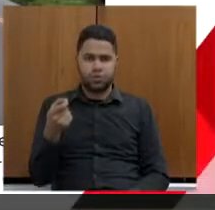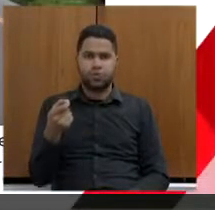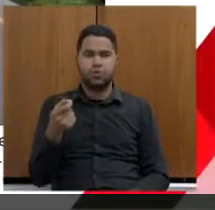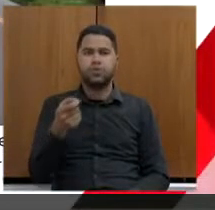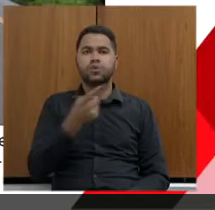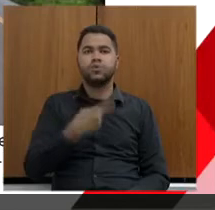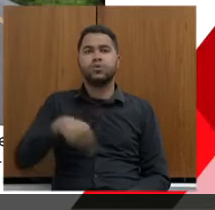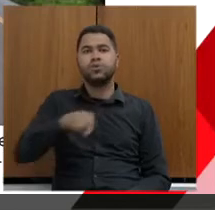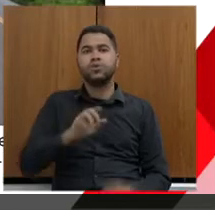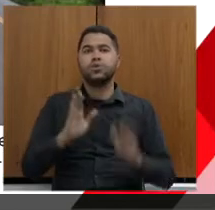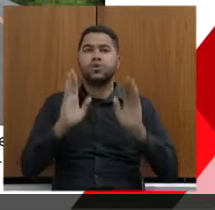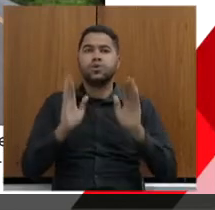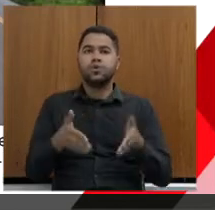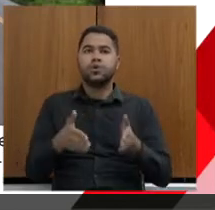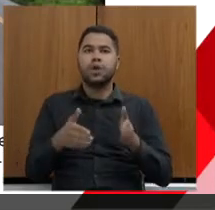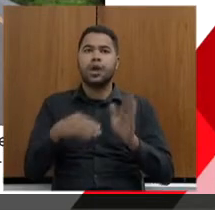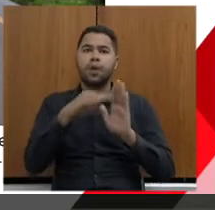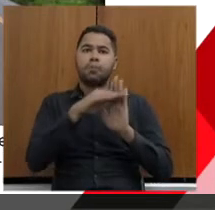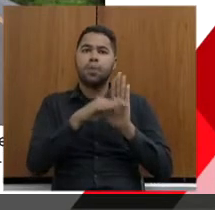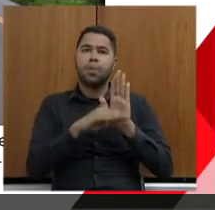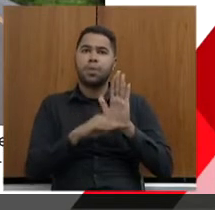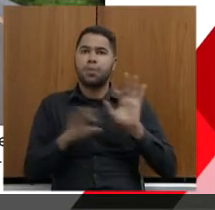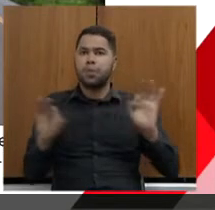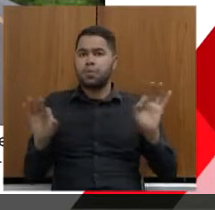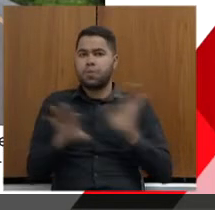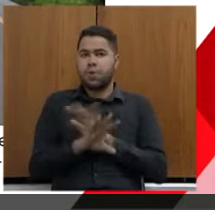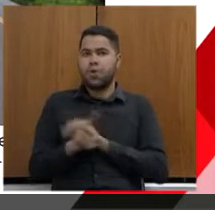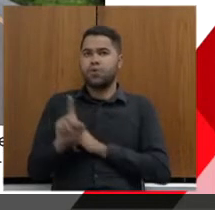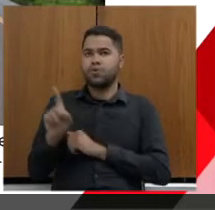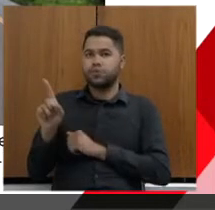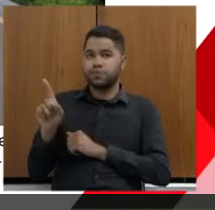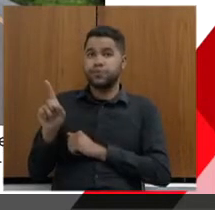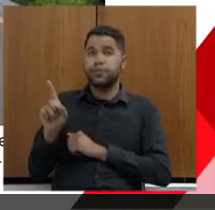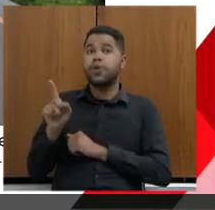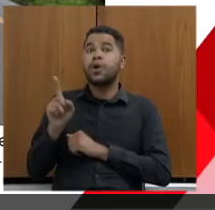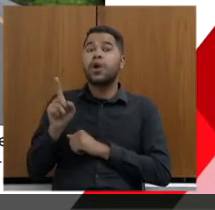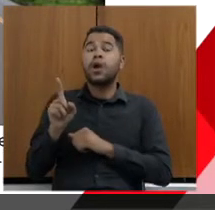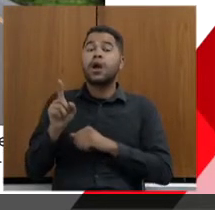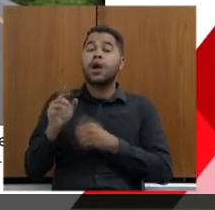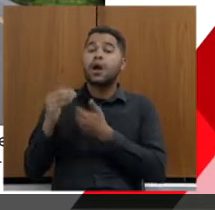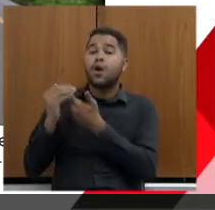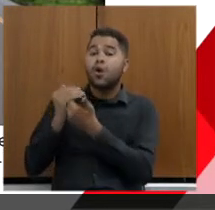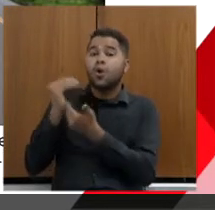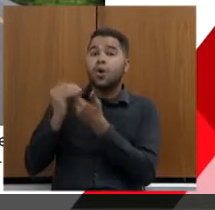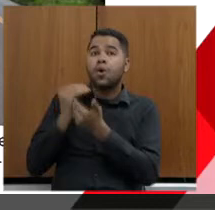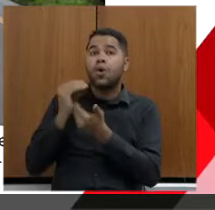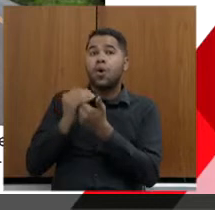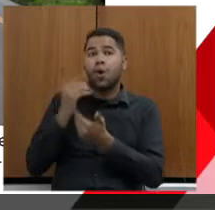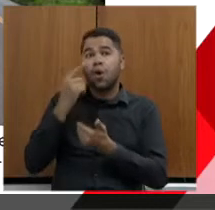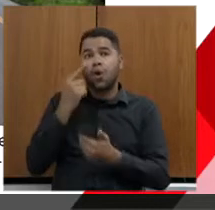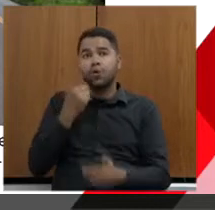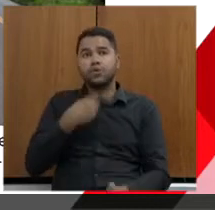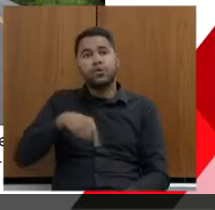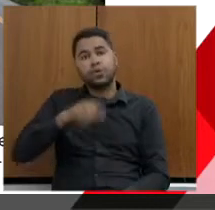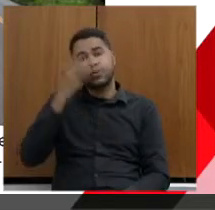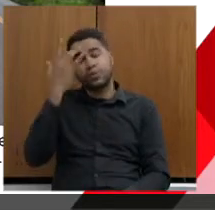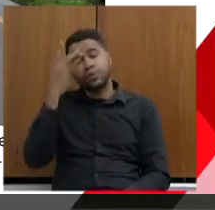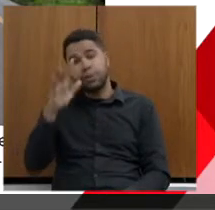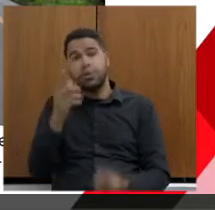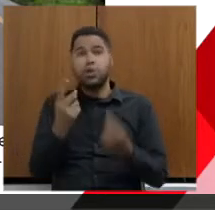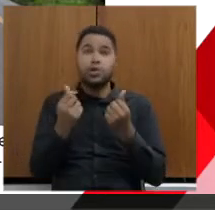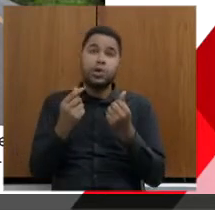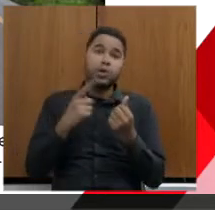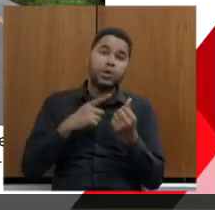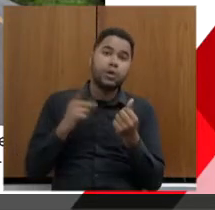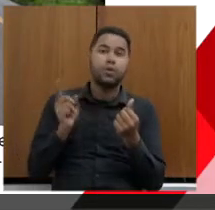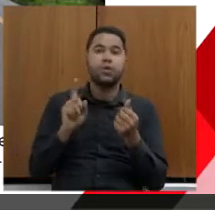nós já tínhamos um conjunto de projetos prontos. e a nossa orientação foi, DR, nós não sabemos se vamos ter dinheiro ou não,